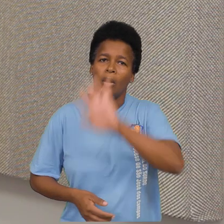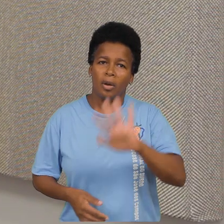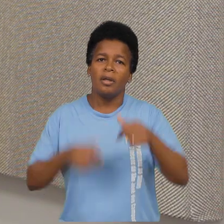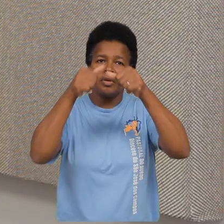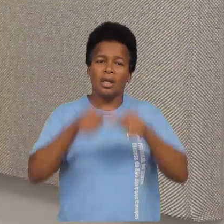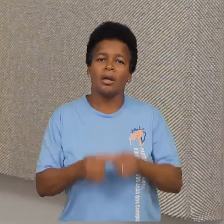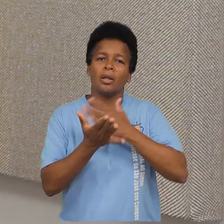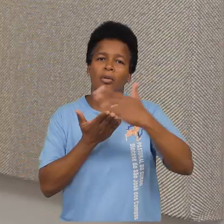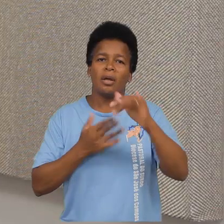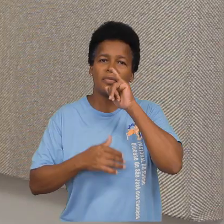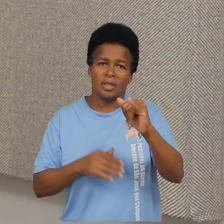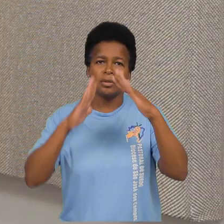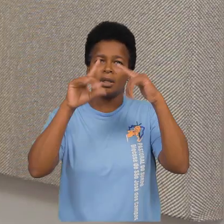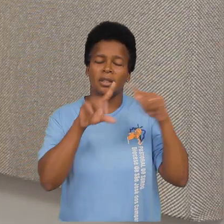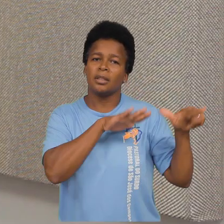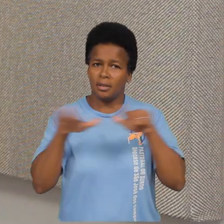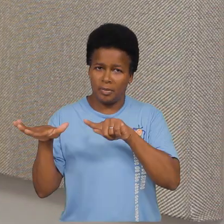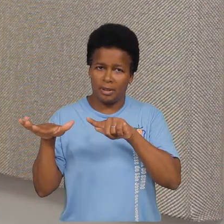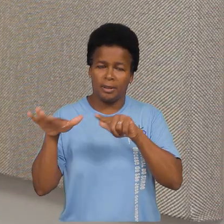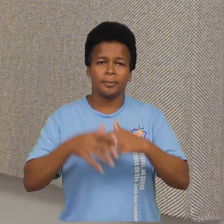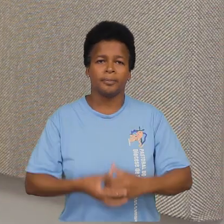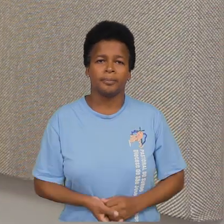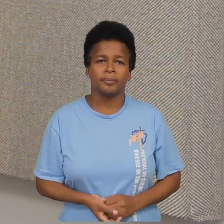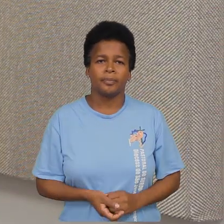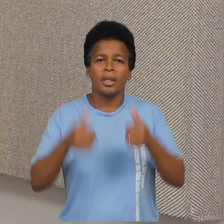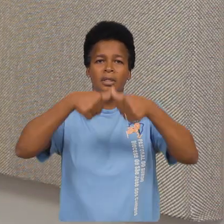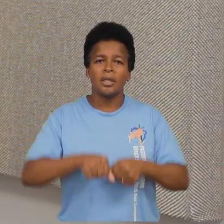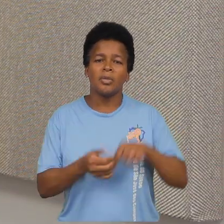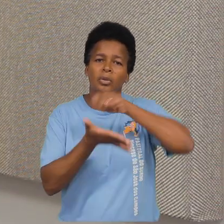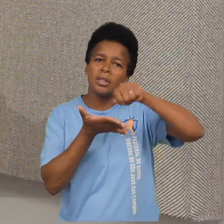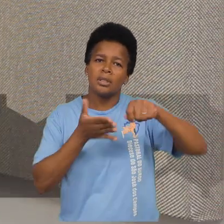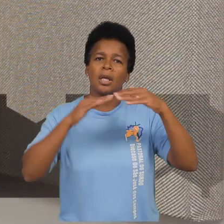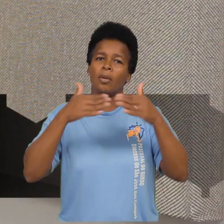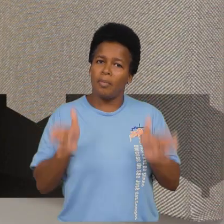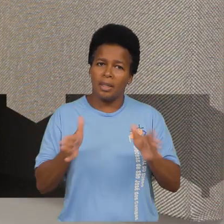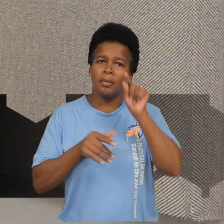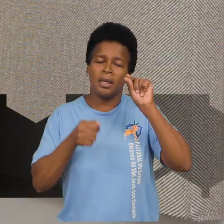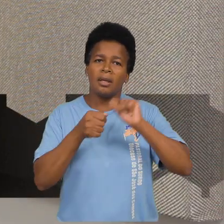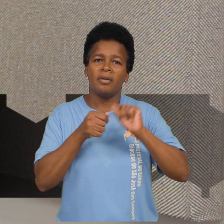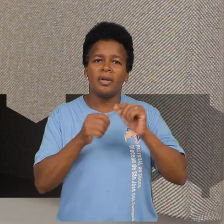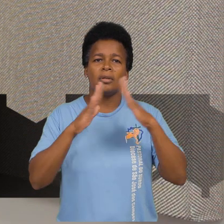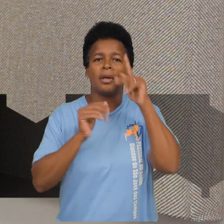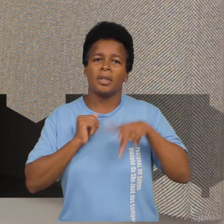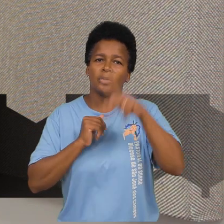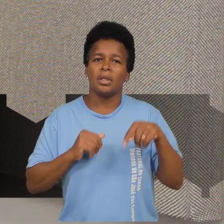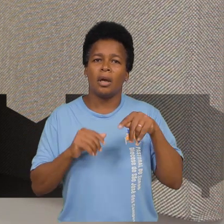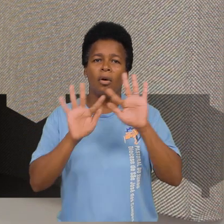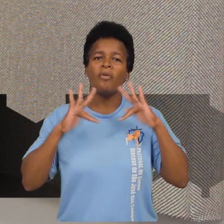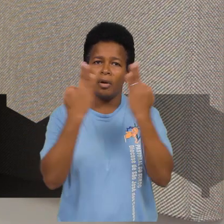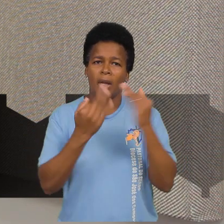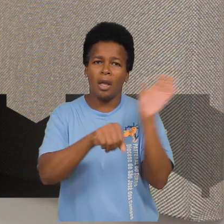Estamos com as inscrições abertas para eventos da Pastoral Familiar. Cursos de noivos, encontros de recém-casados e